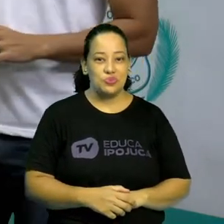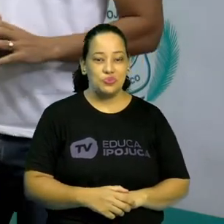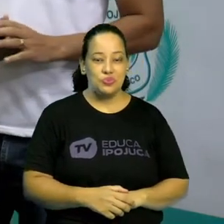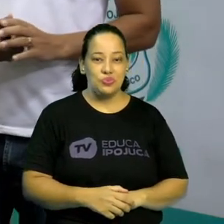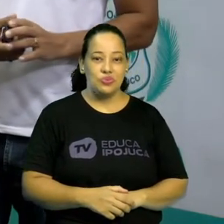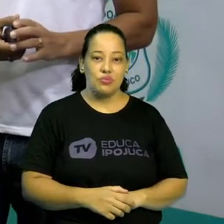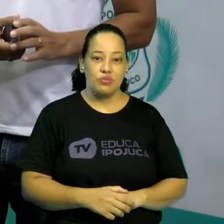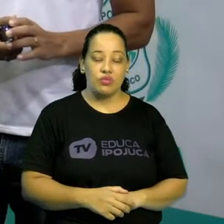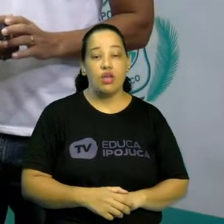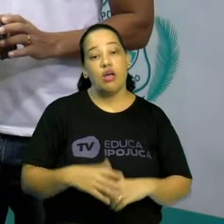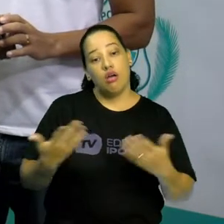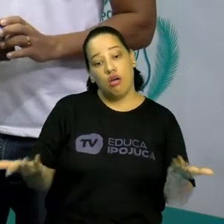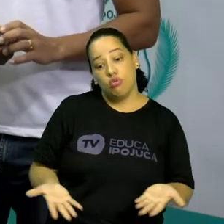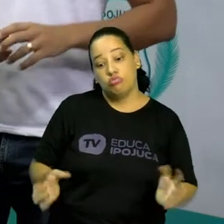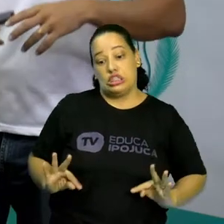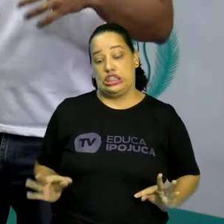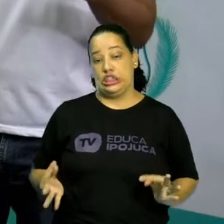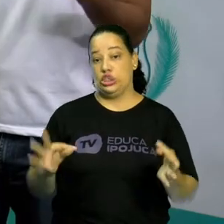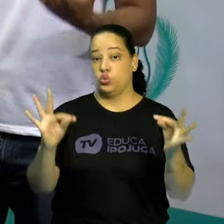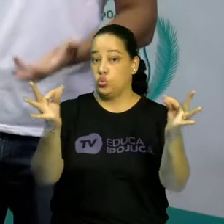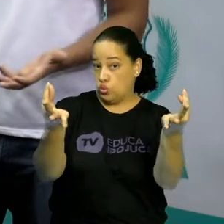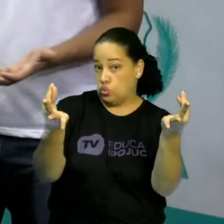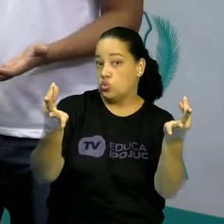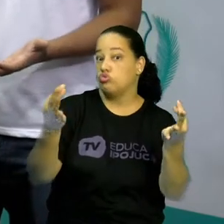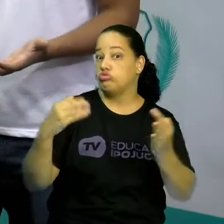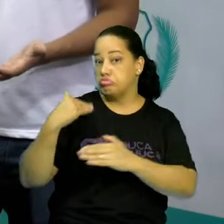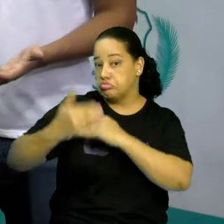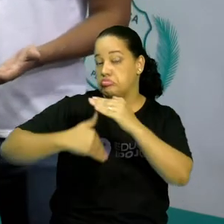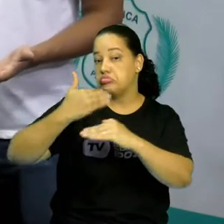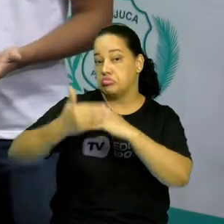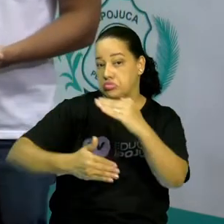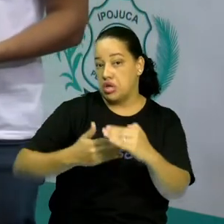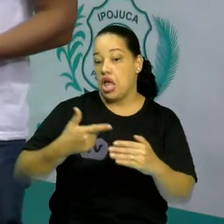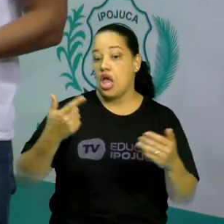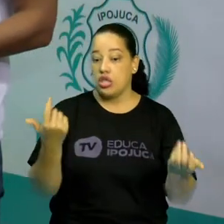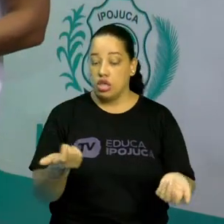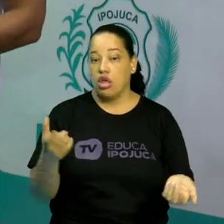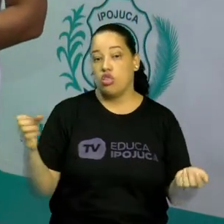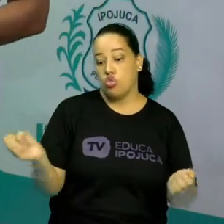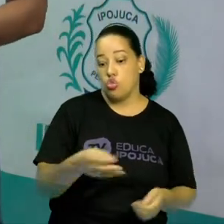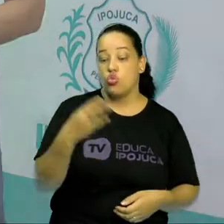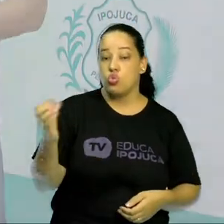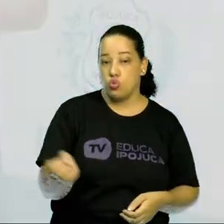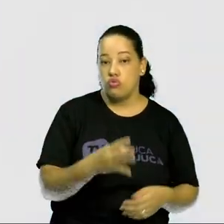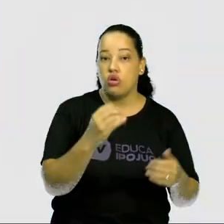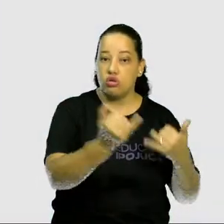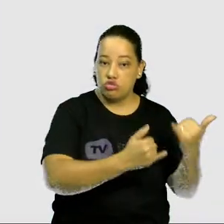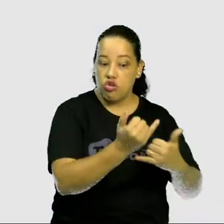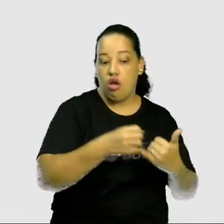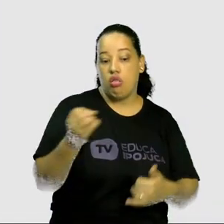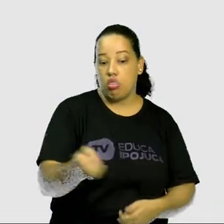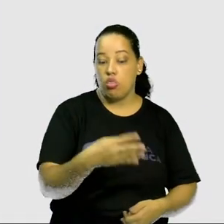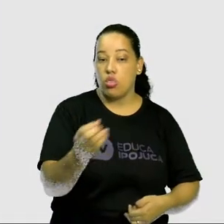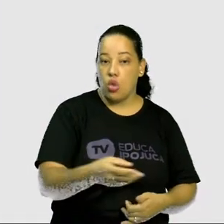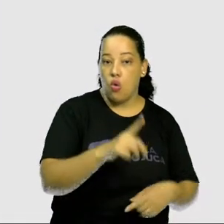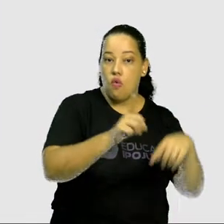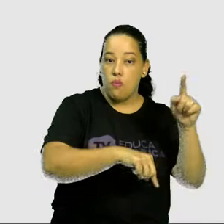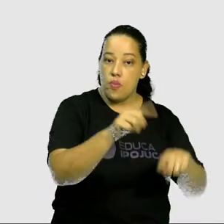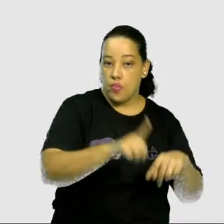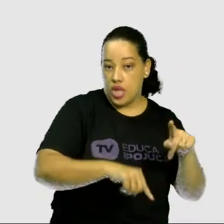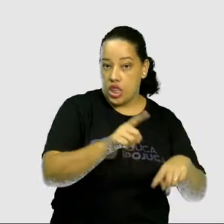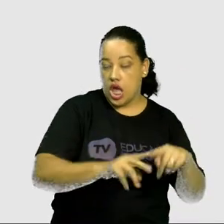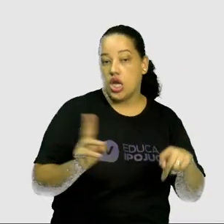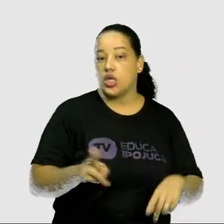Com o avanço tecnológico, outras possibilidades de jogo foram surgindo também, né? Diferentes materiais foram sendo